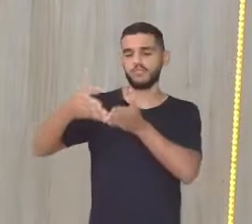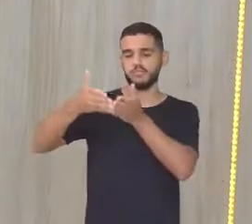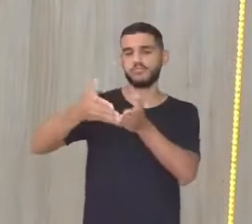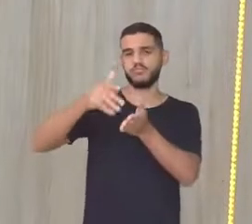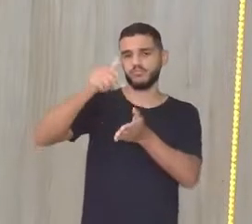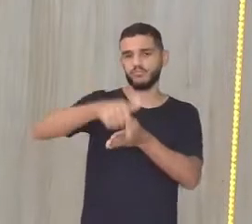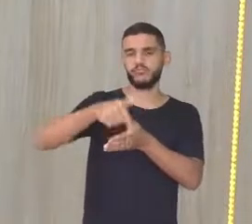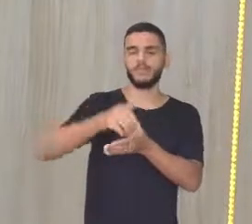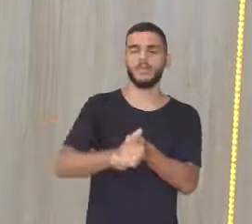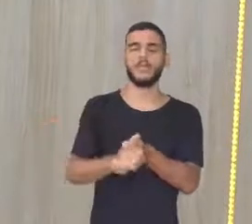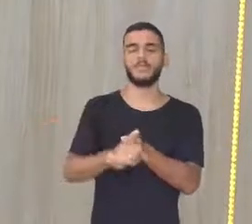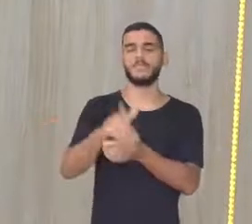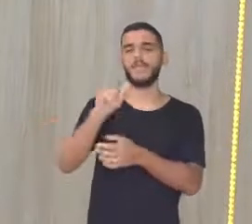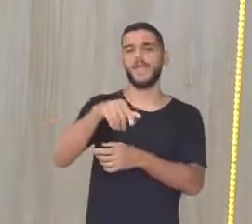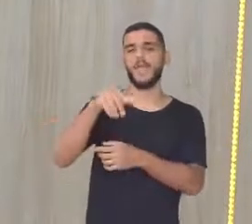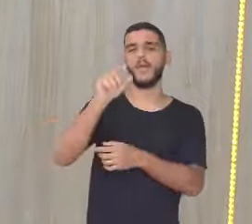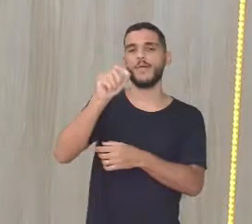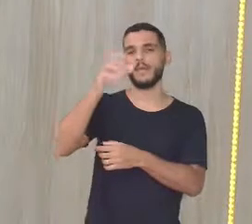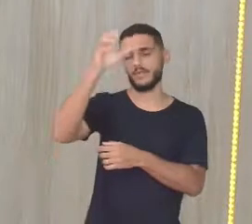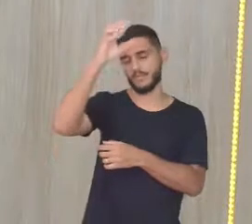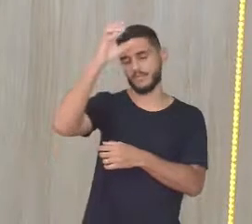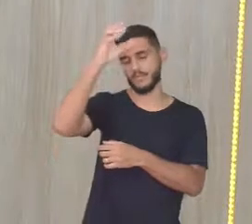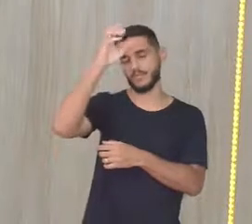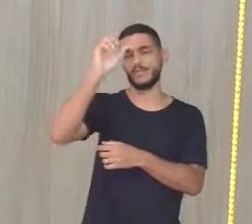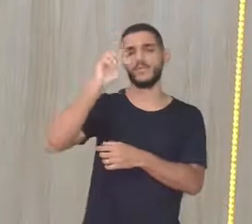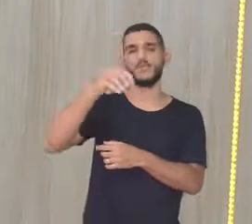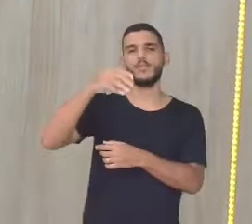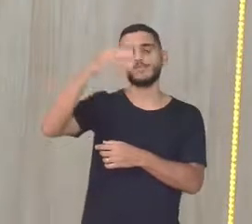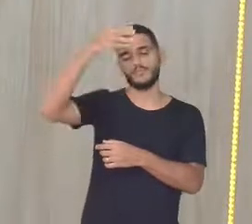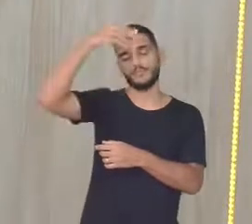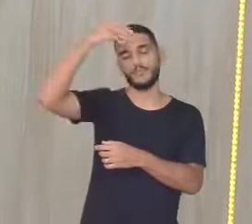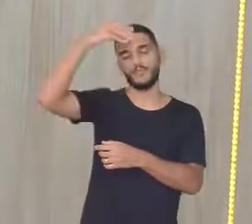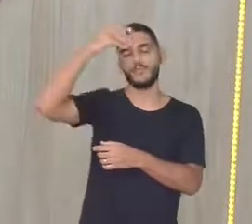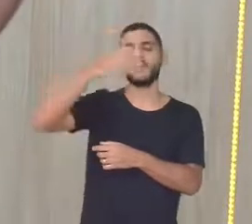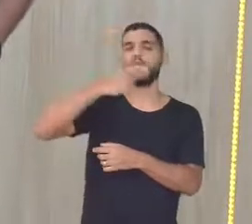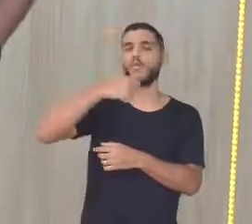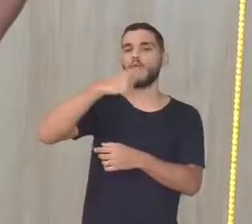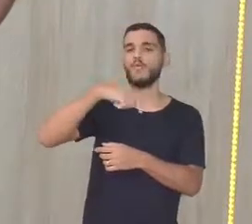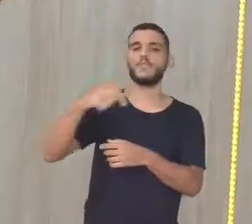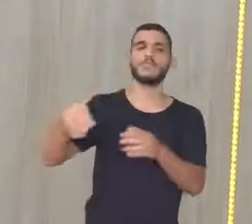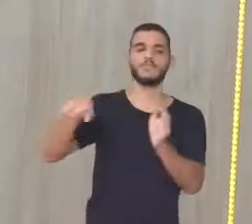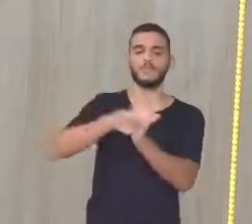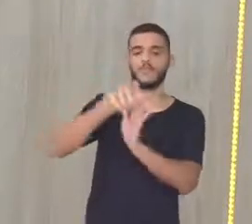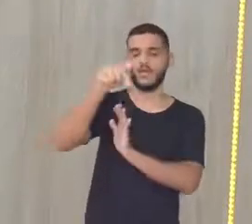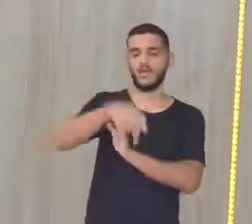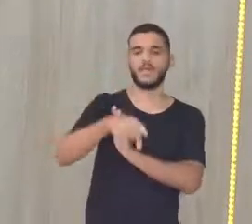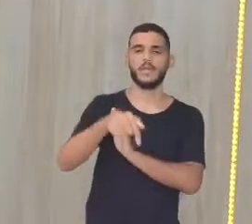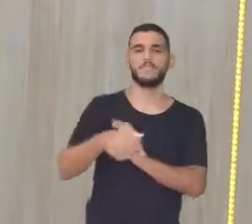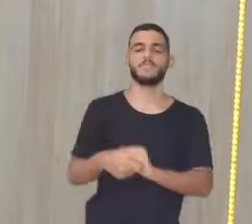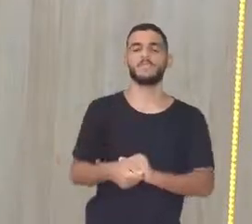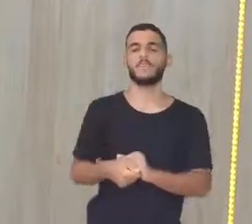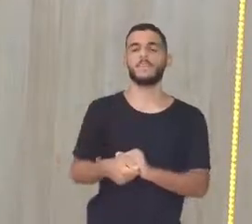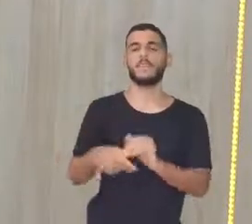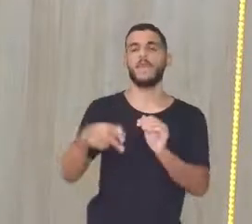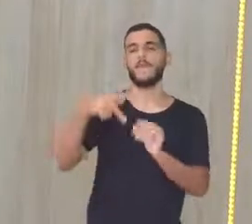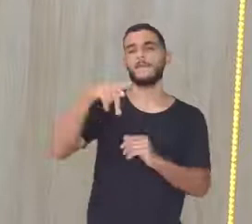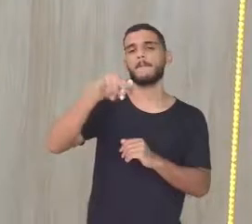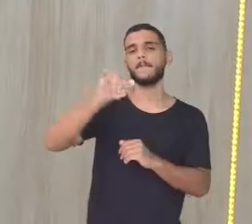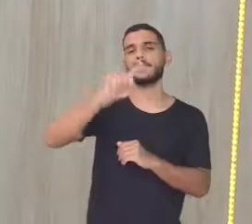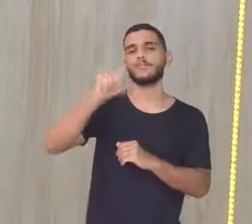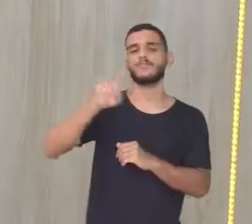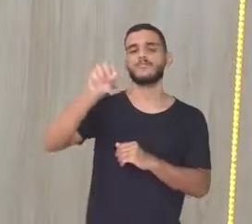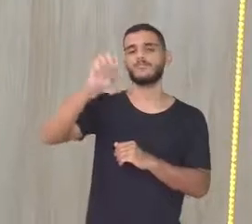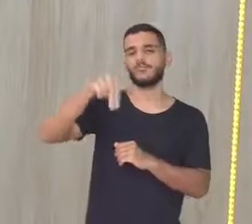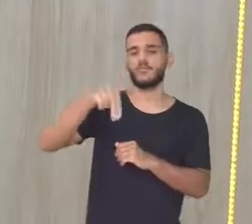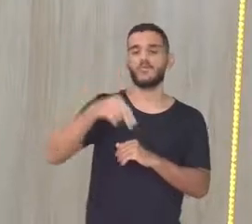Que era sobrinho De Pinzon Que veio com Colombo Que os três navios Pertenciam a Colombo Na verdade A Pinzon Mas é esse aí Vicente Yanes